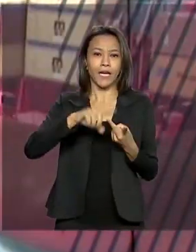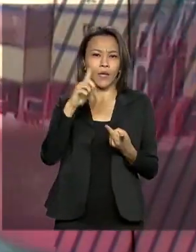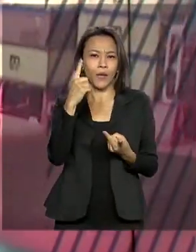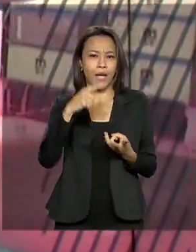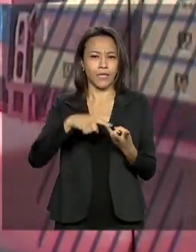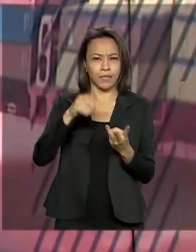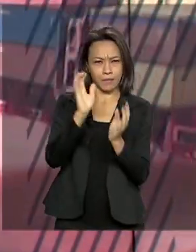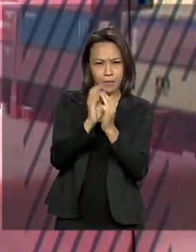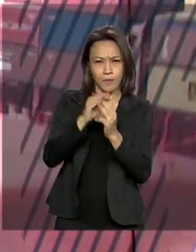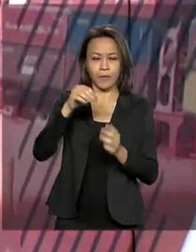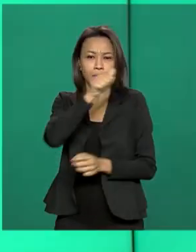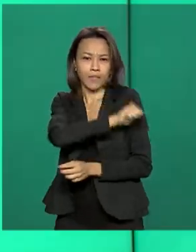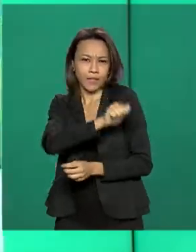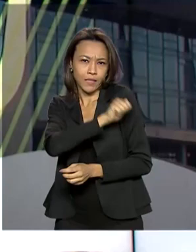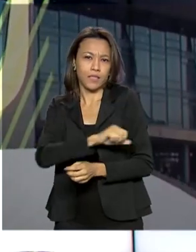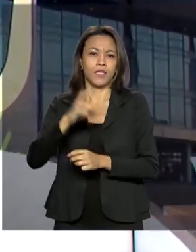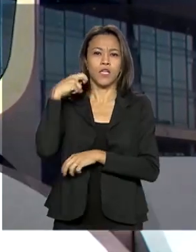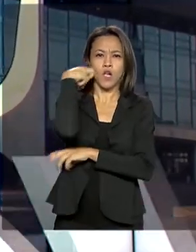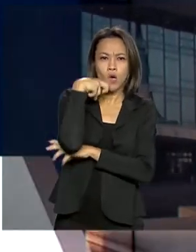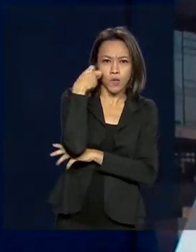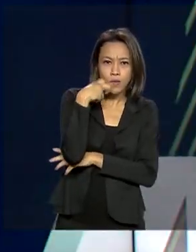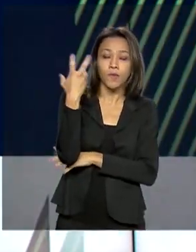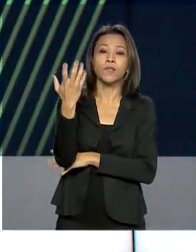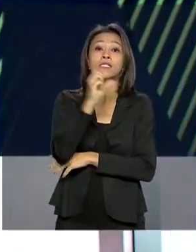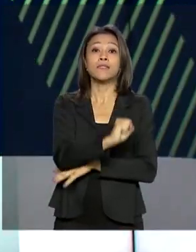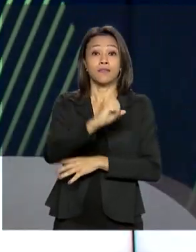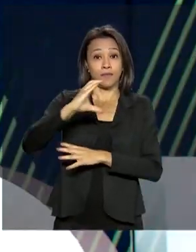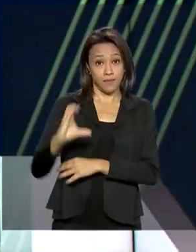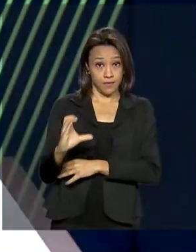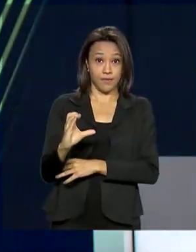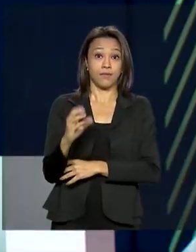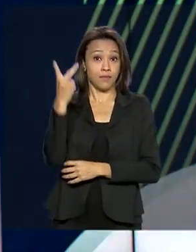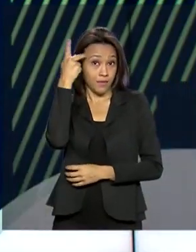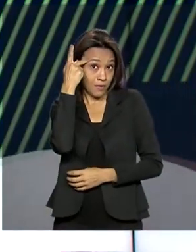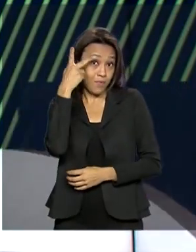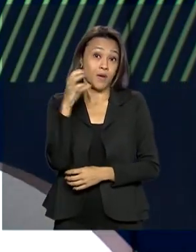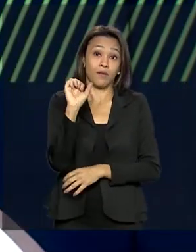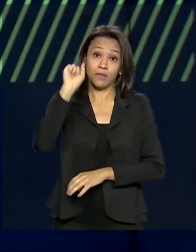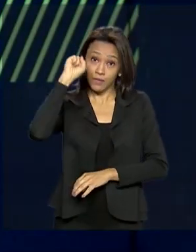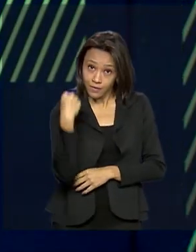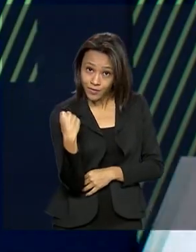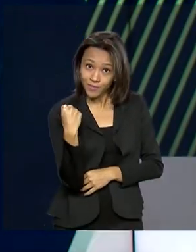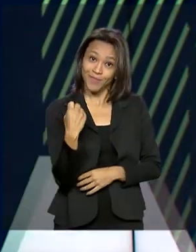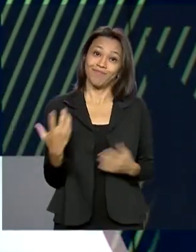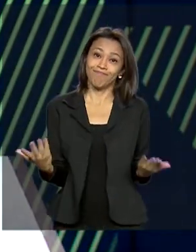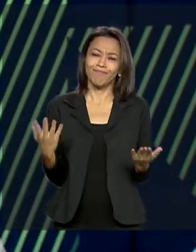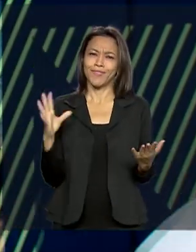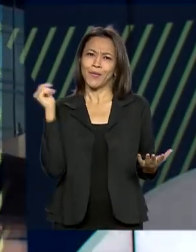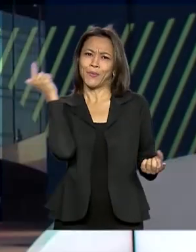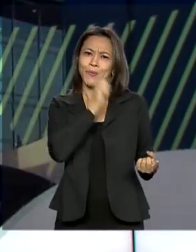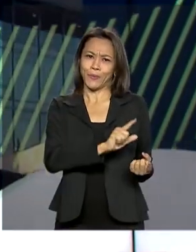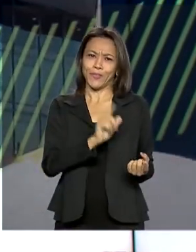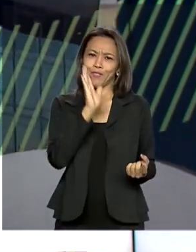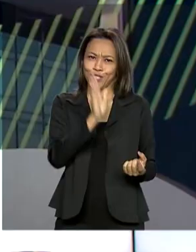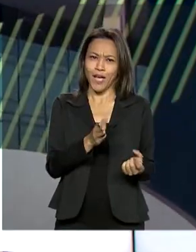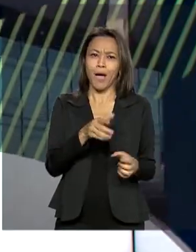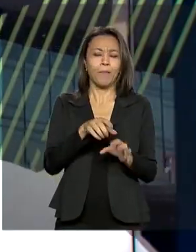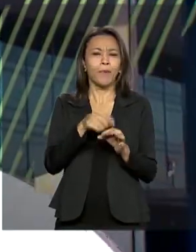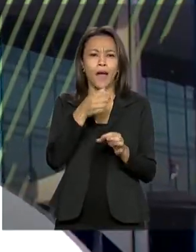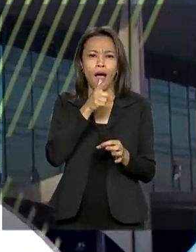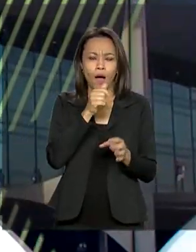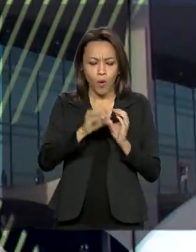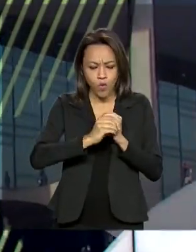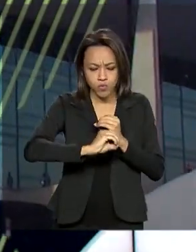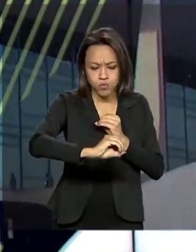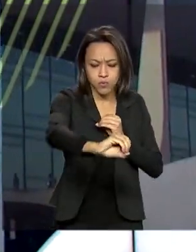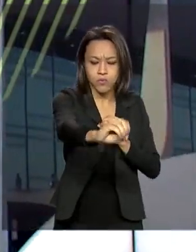Goiás, Pernambuco, Rio de Janeiro, Rio Grande do Norte, Santa Catarina, São Paulo e Sergipe. Foram contempladas obras para abastecimento de